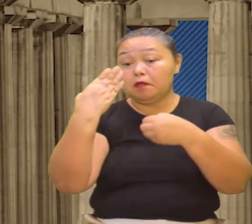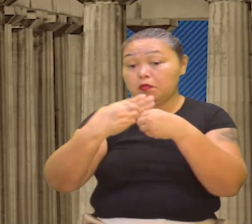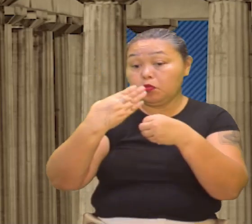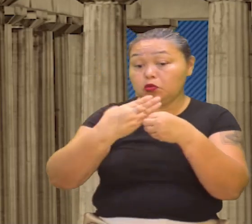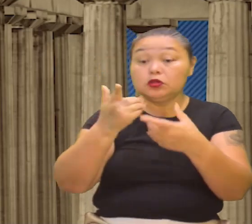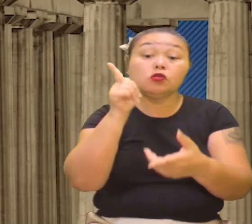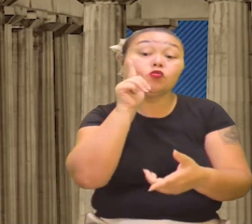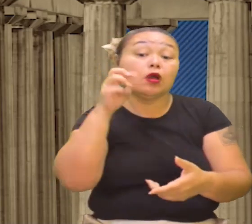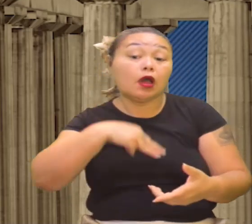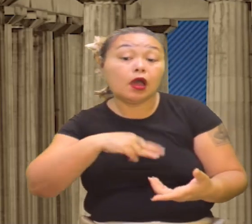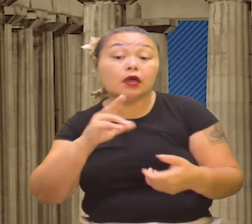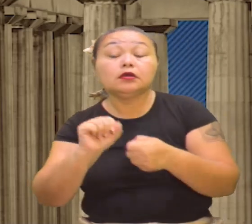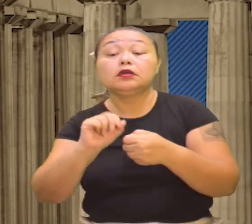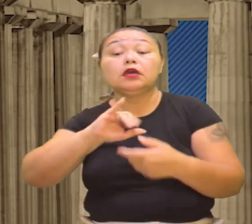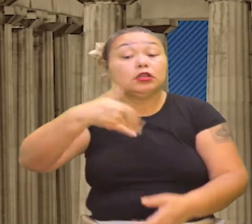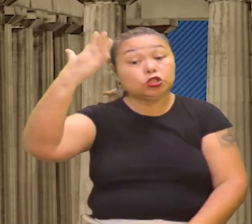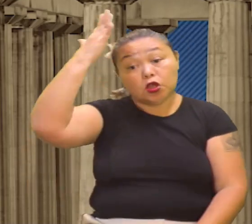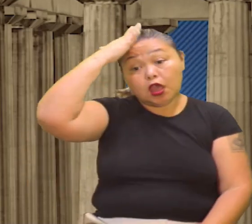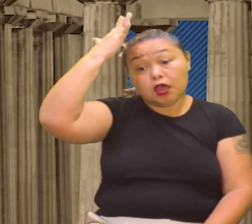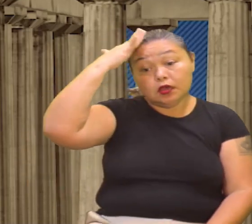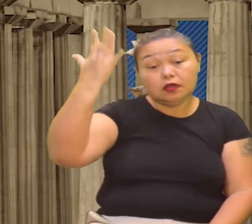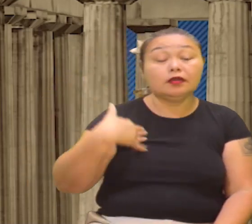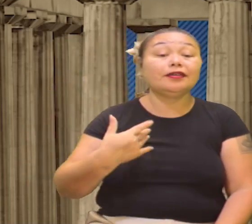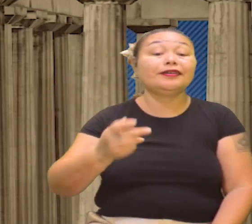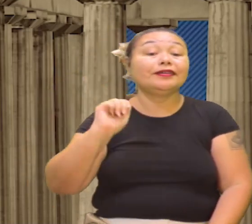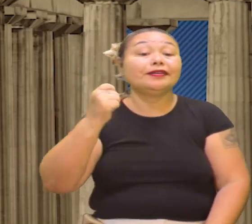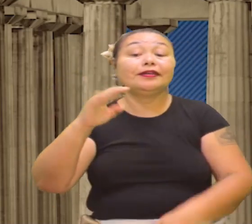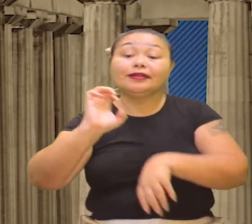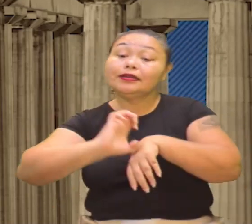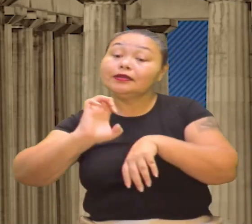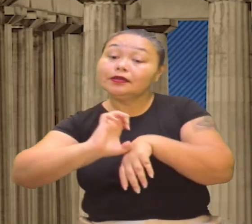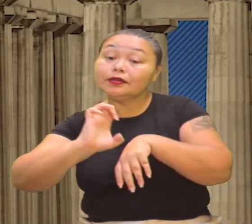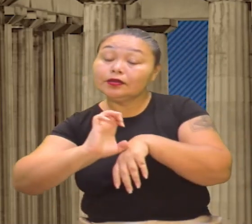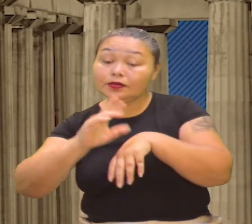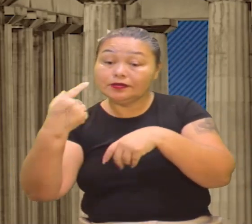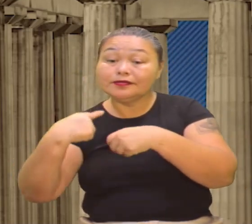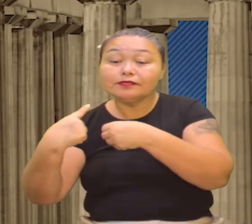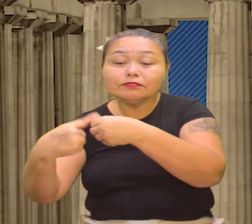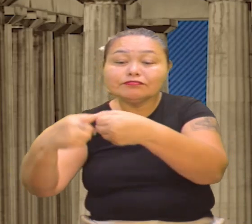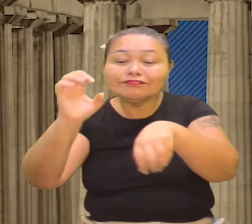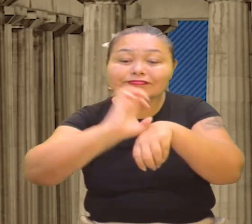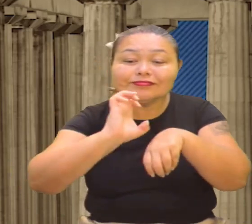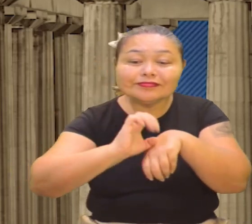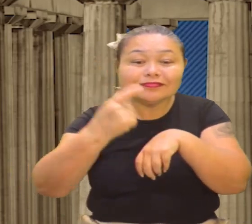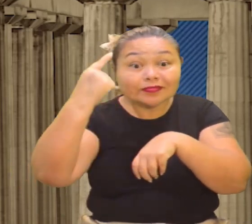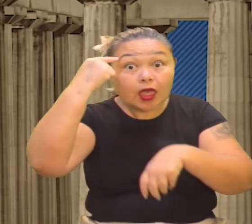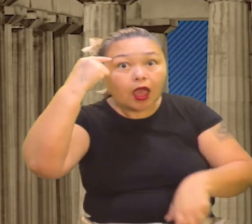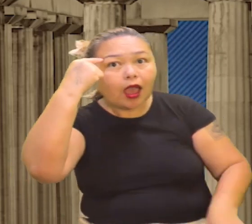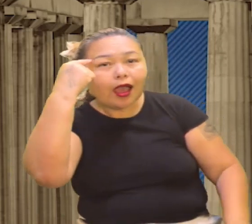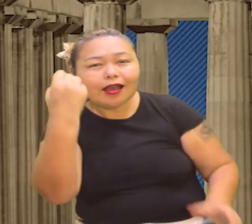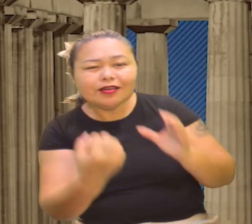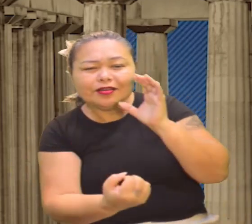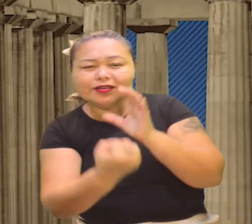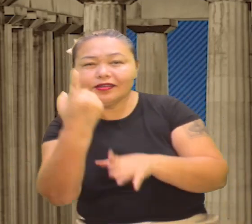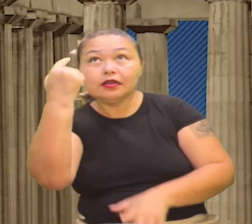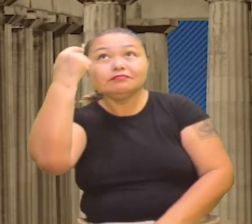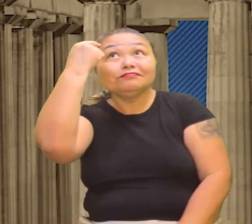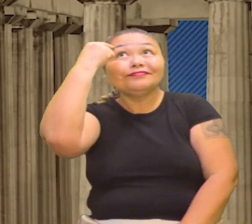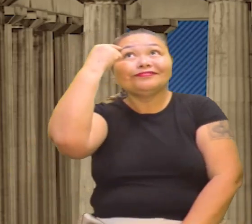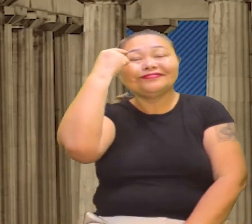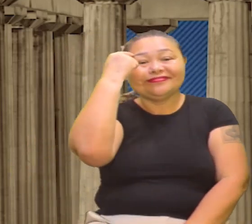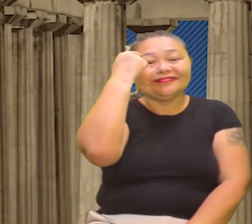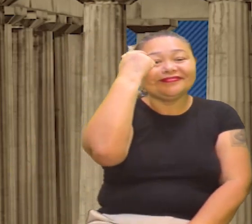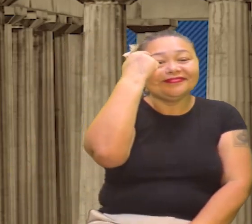Guajaramirim, de Paraná, Espigão do Oeste, né? Imagine só, vocês saírem um pensador daí, olha, se eu tiver uma ideia,